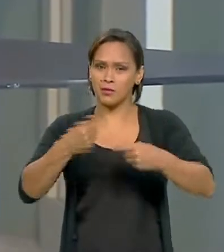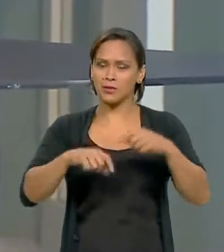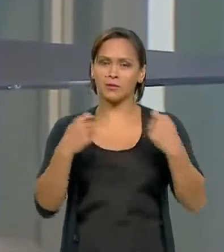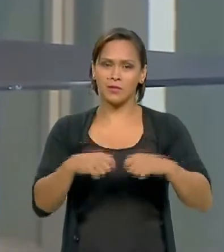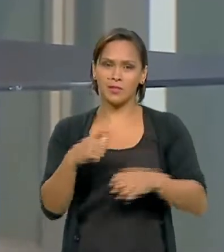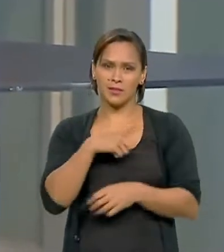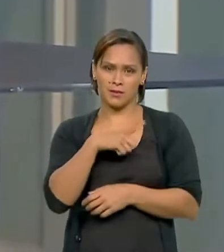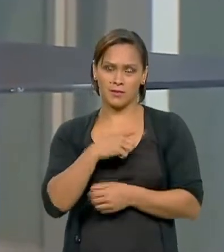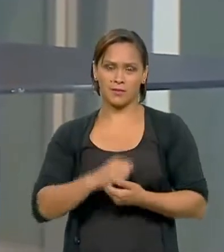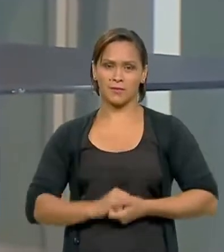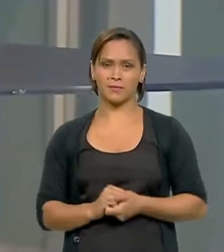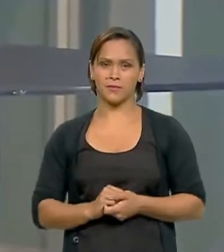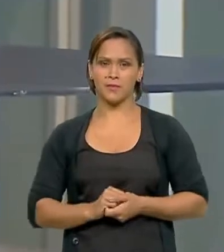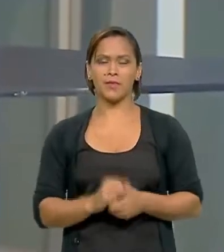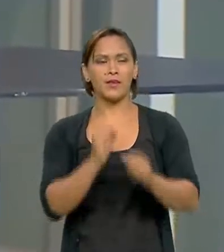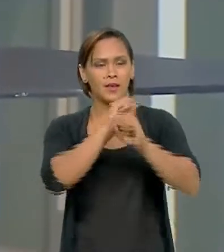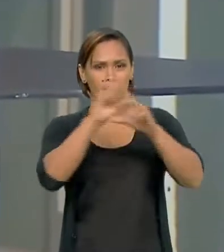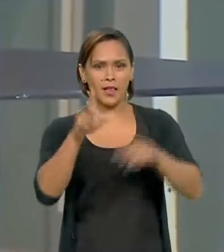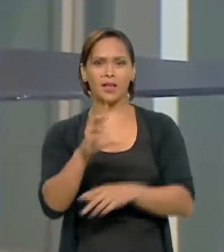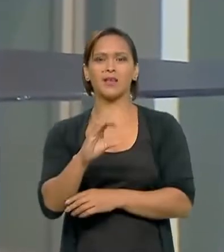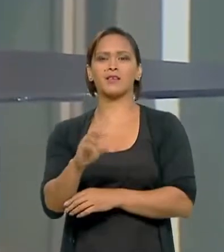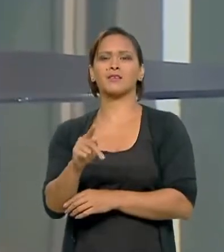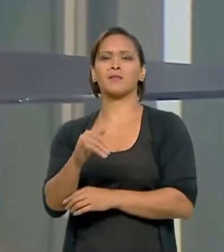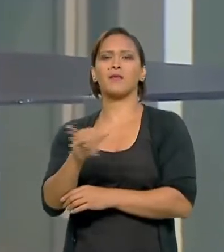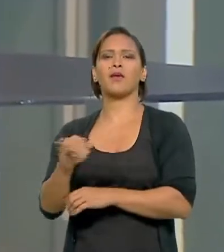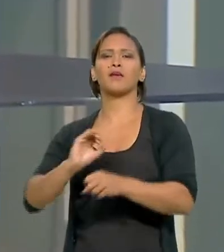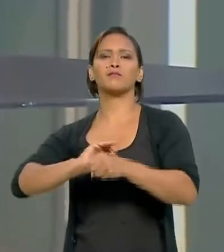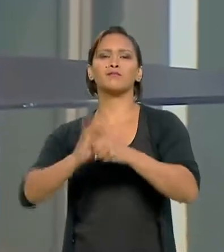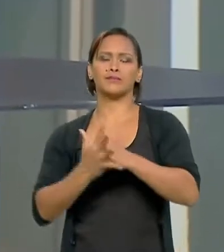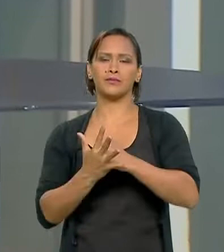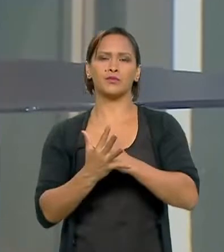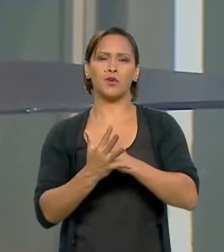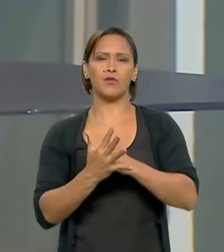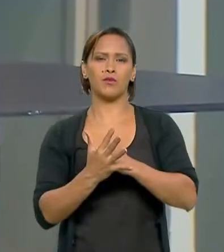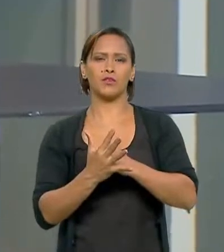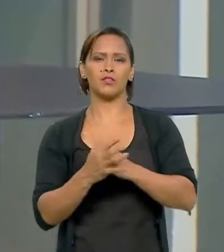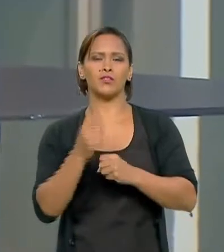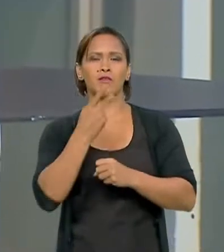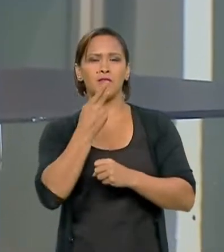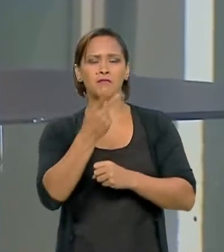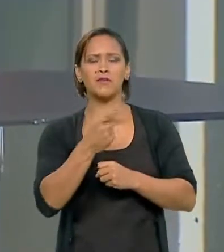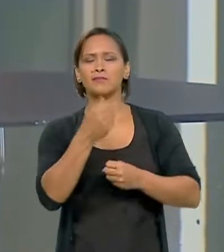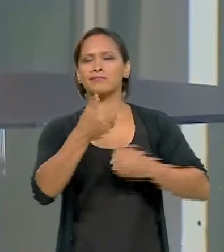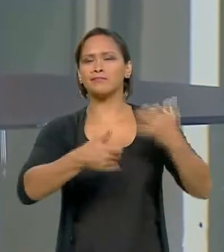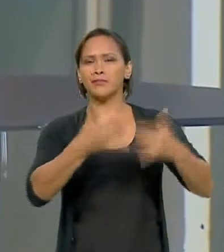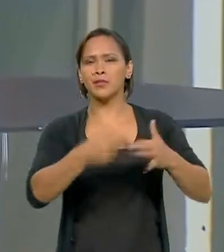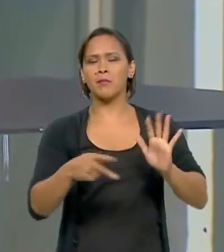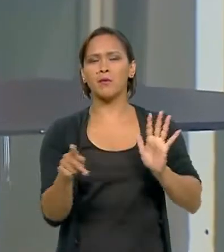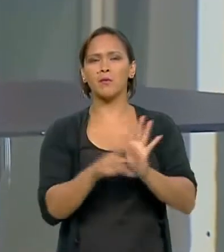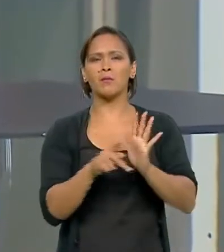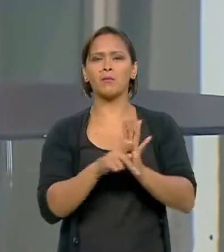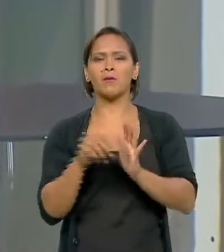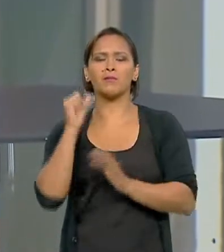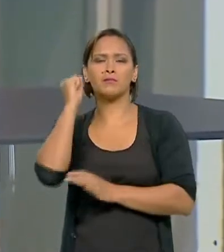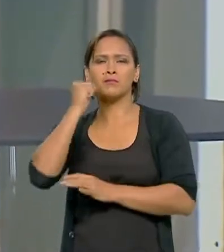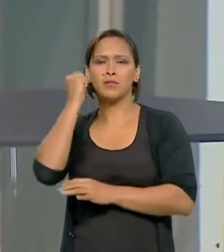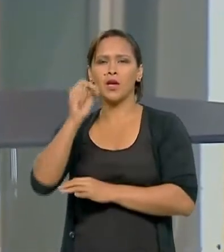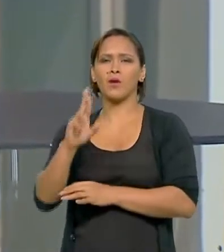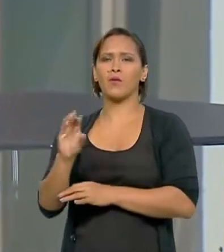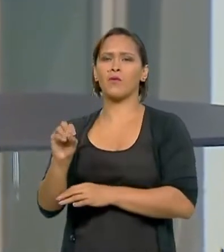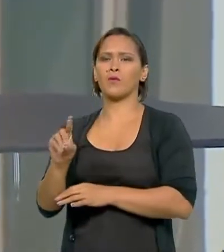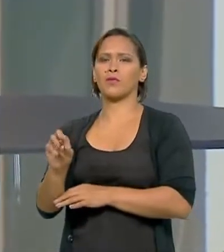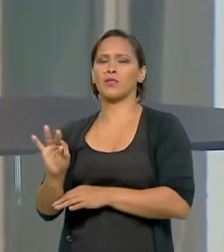Lógico que essa CPI do Covid foi colocada pelo próprio senador Rodrigo